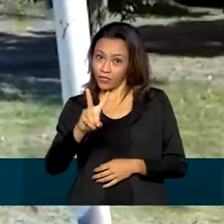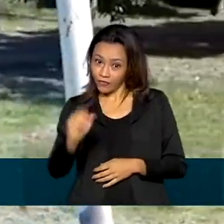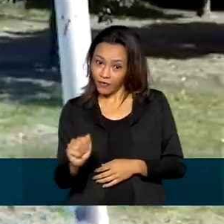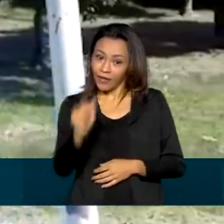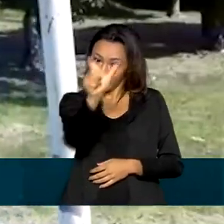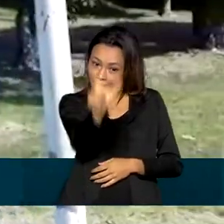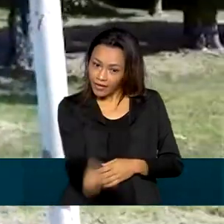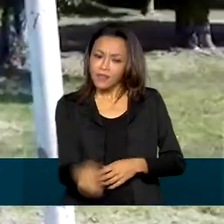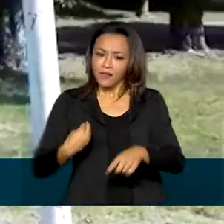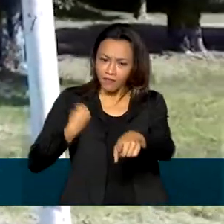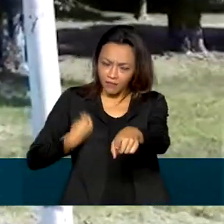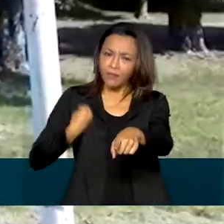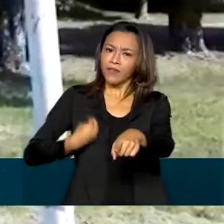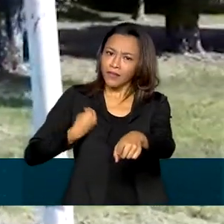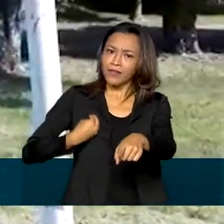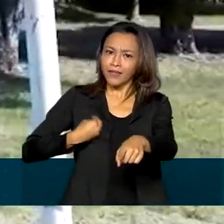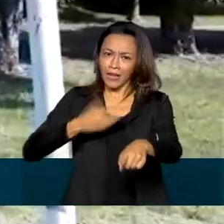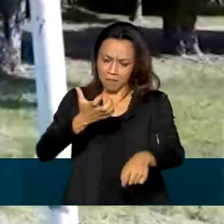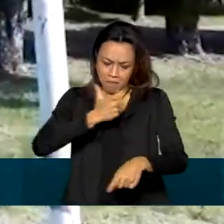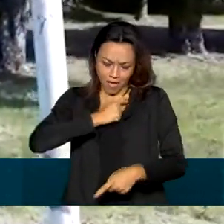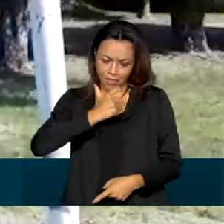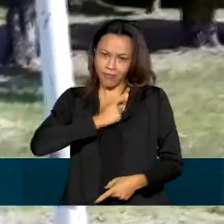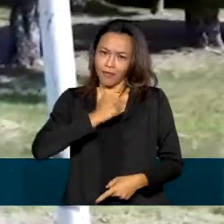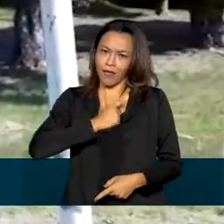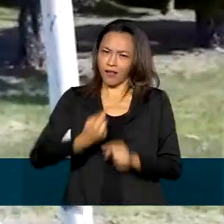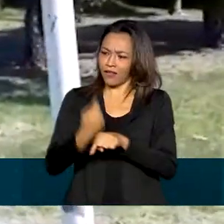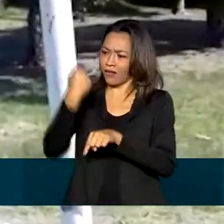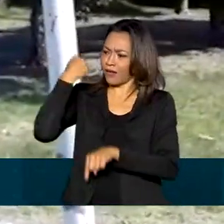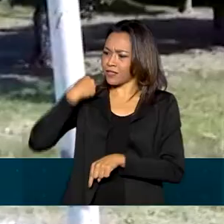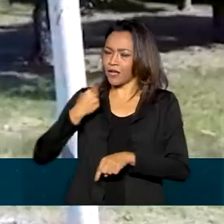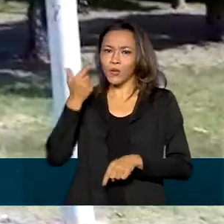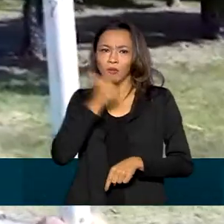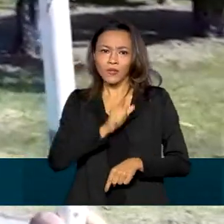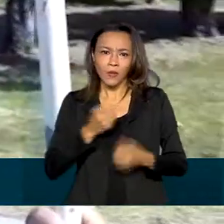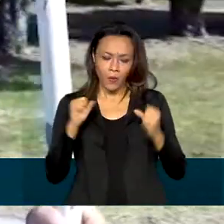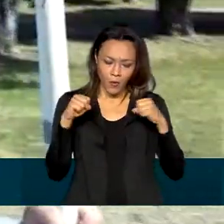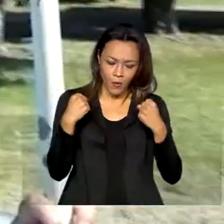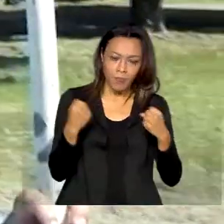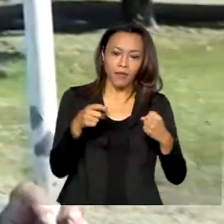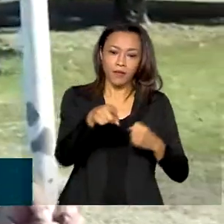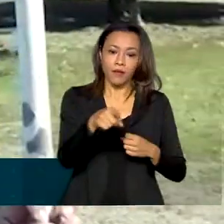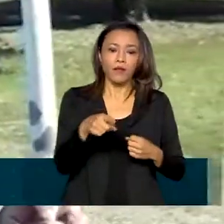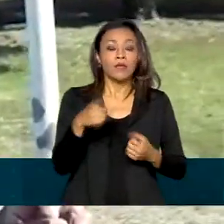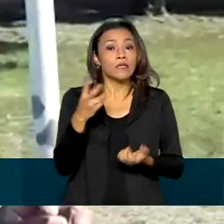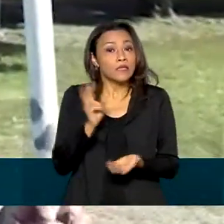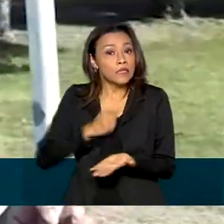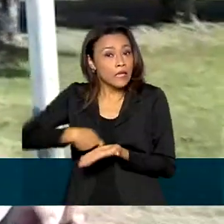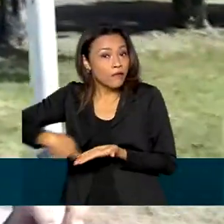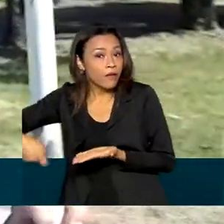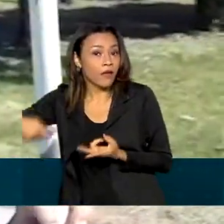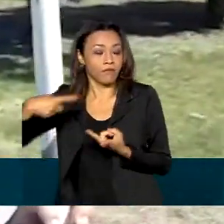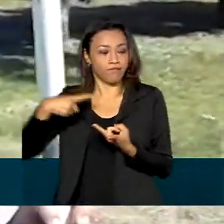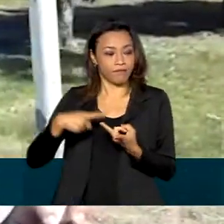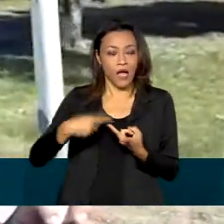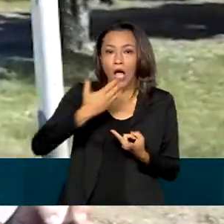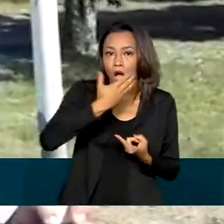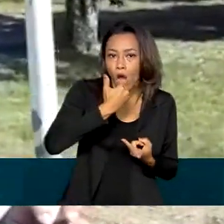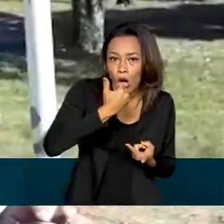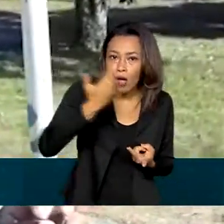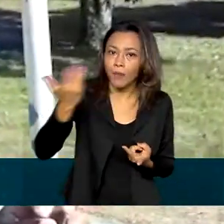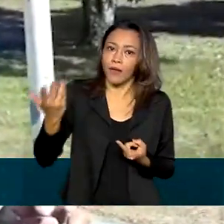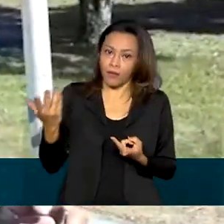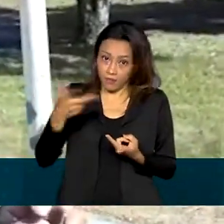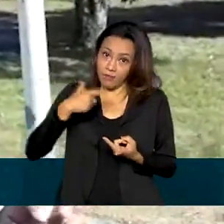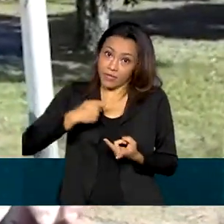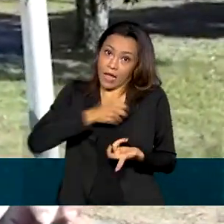vida da medalhista Nayara, desde a reabilitação. Tanto para escrever, para comer, são lápis